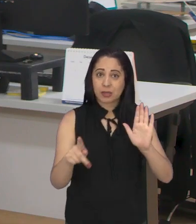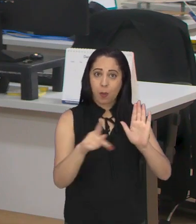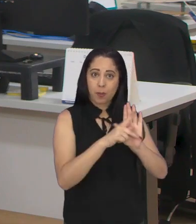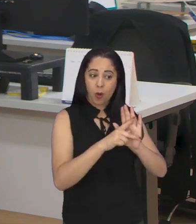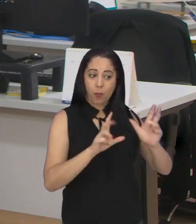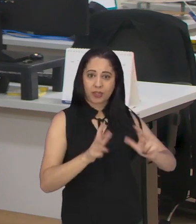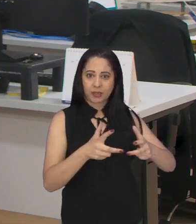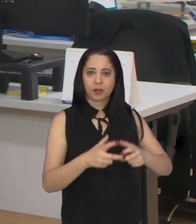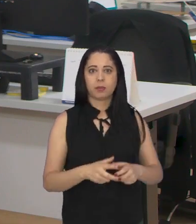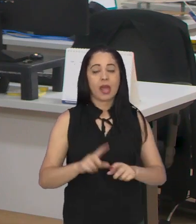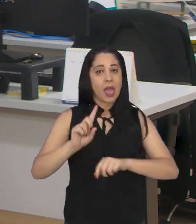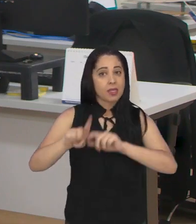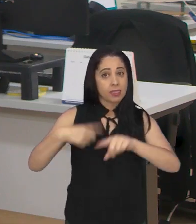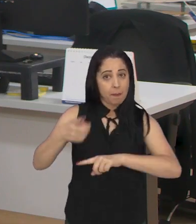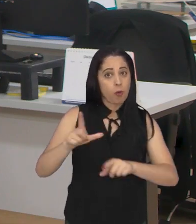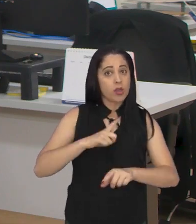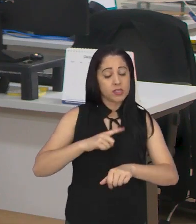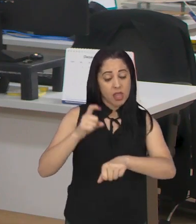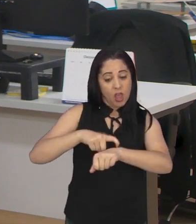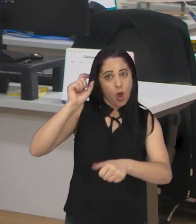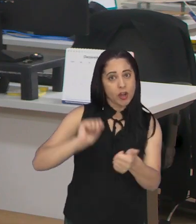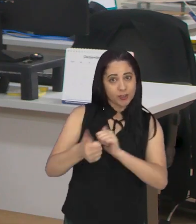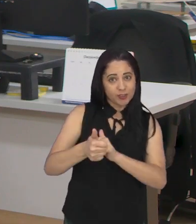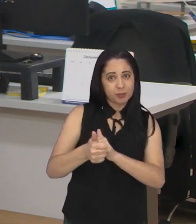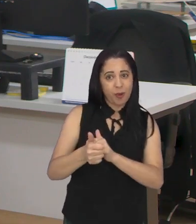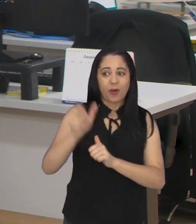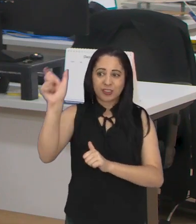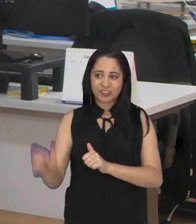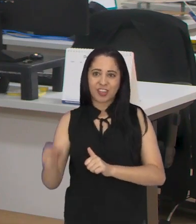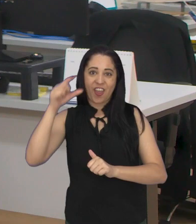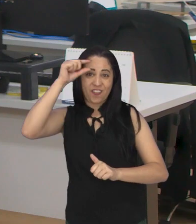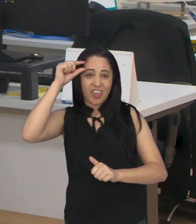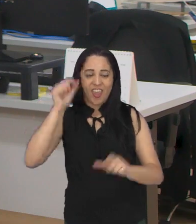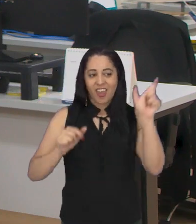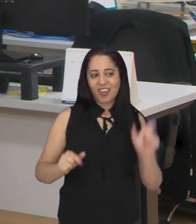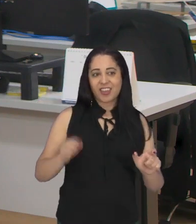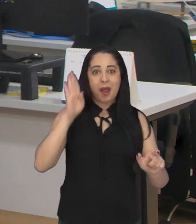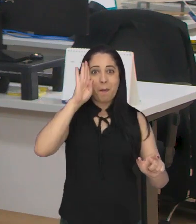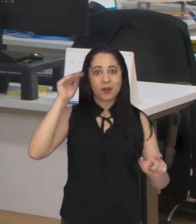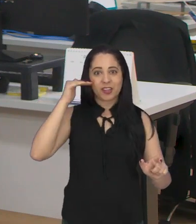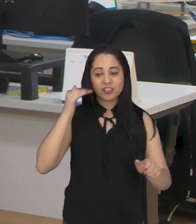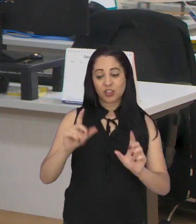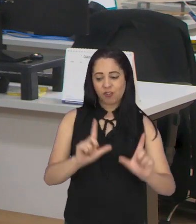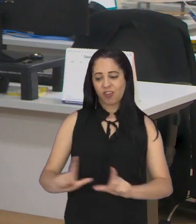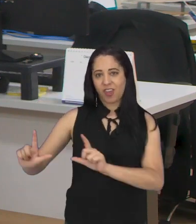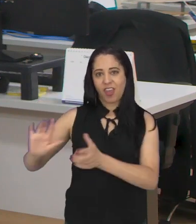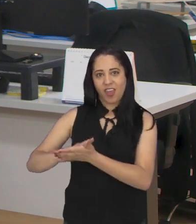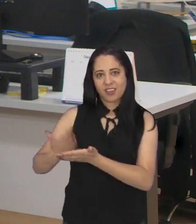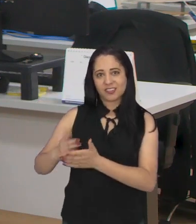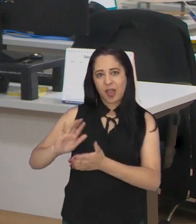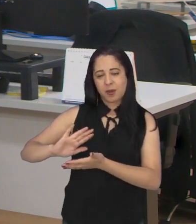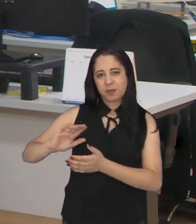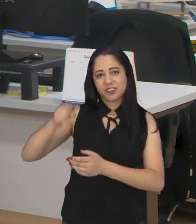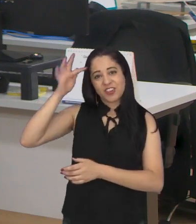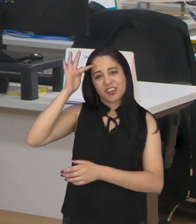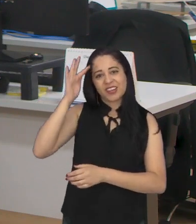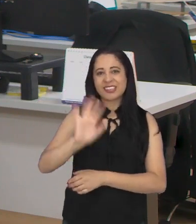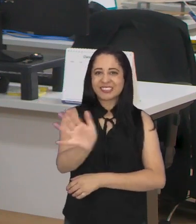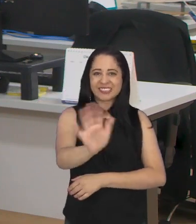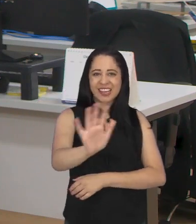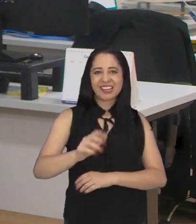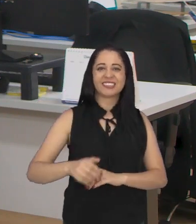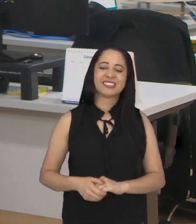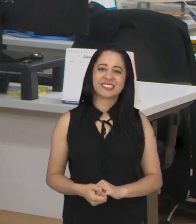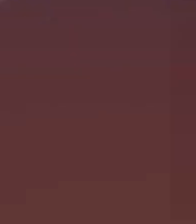semana na Câmara. Daqui a pouquinho tem o Hora do Esporte com Vieira Júnior e Bruno Castilho. E as quatro, transmissão ao vivo da sessão. Até